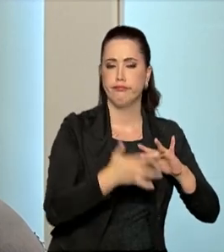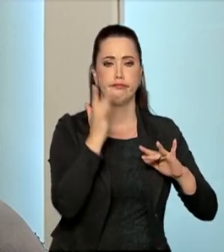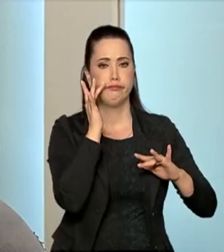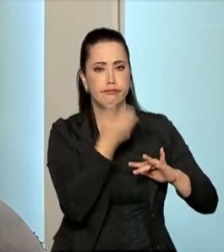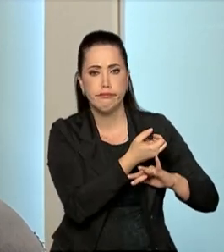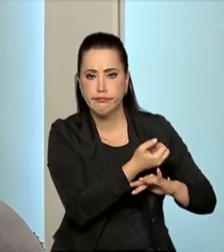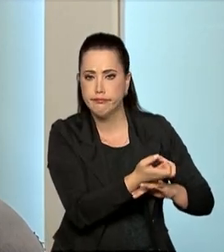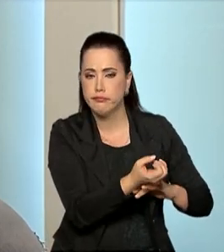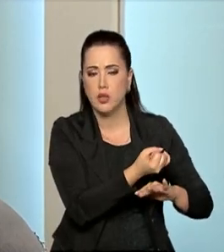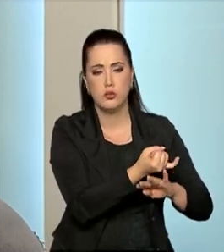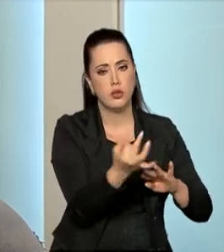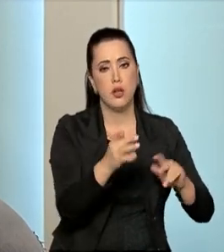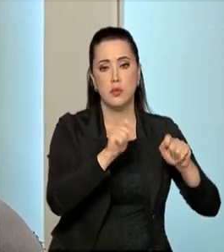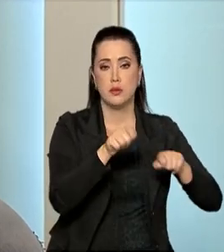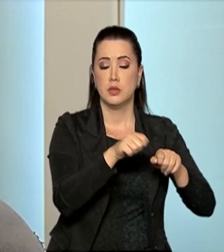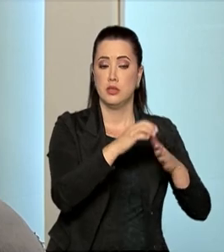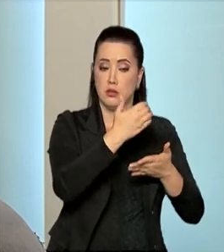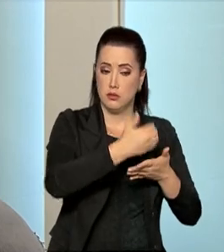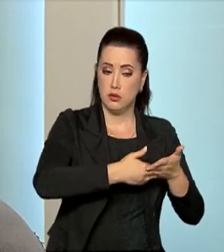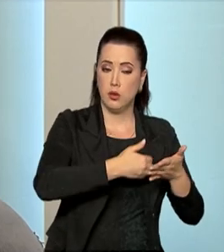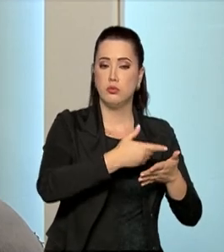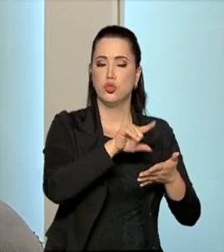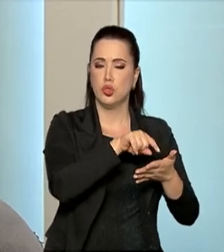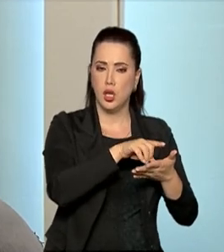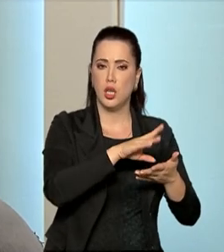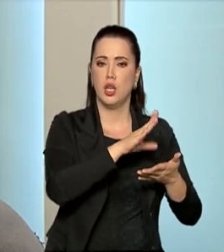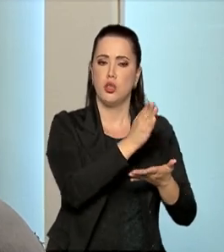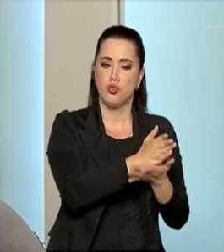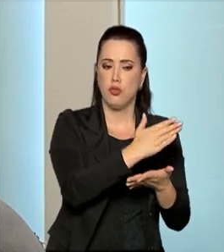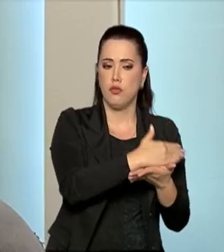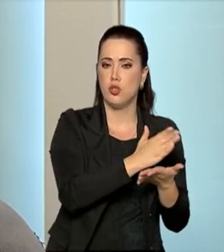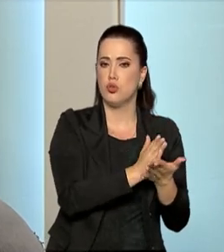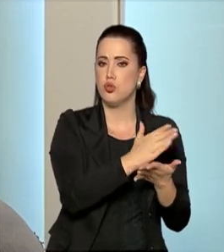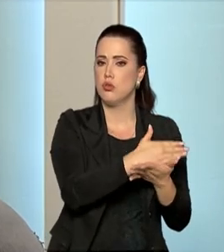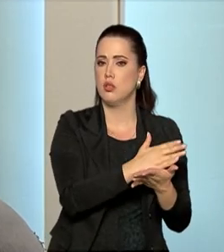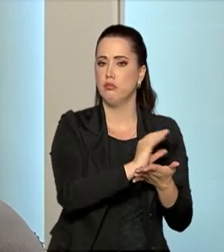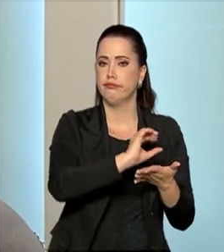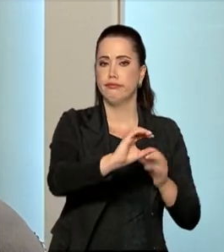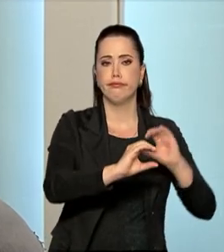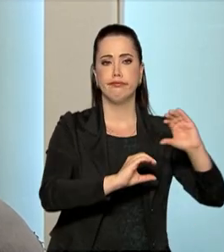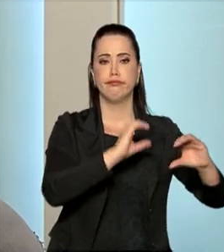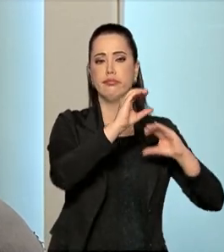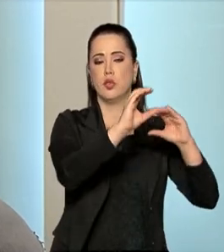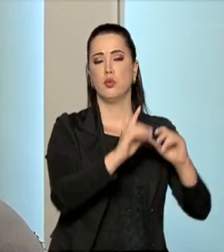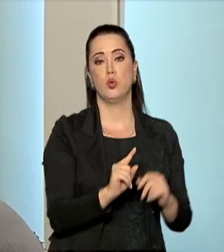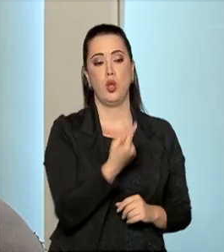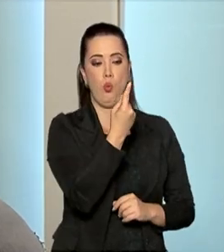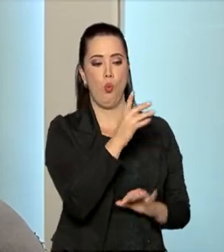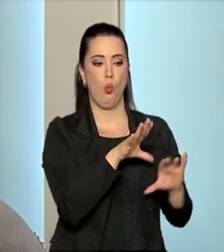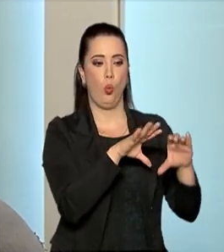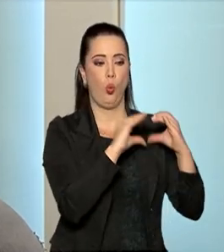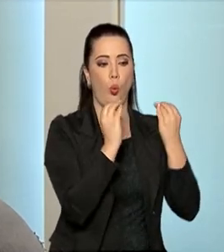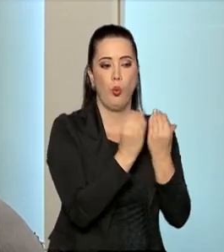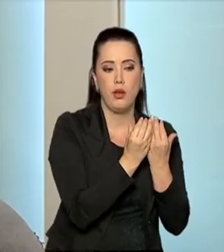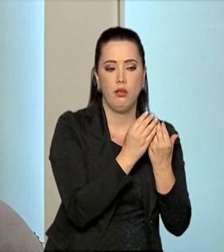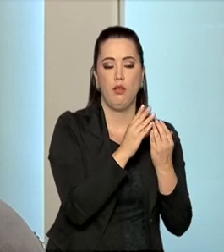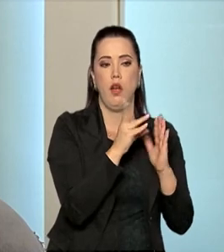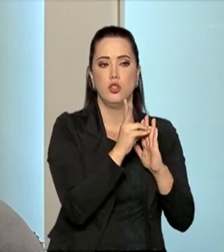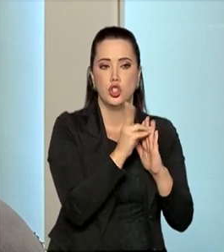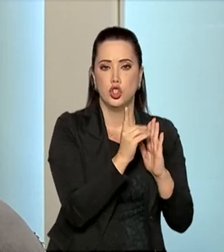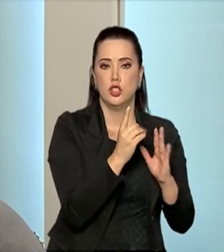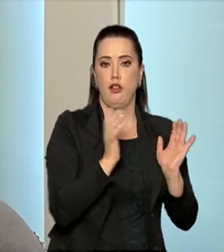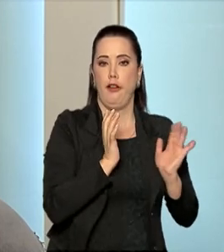comunidades indígenas, o que é muito importante, né? Não há concentração de renda, você